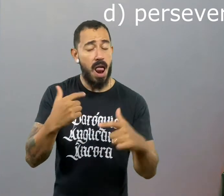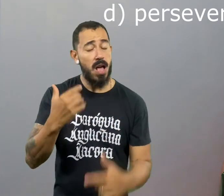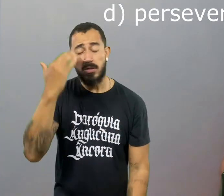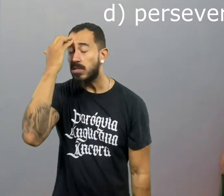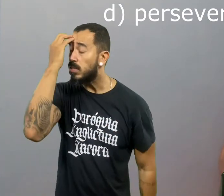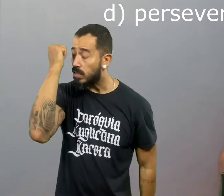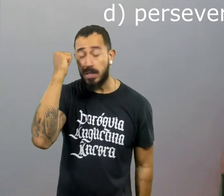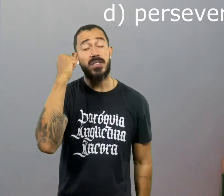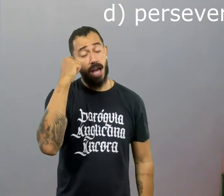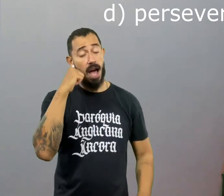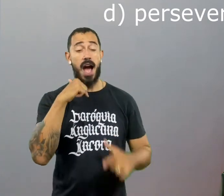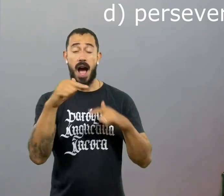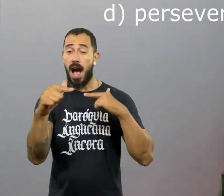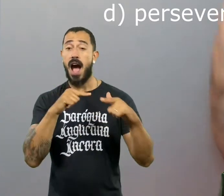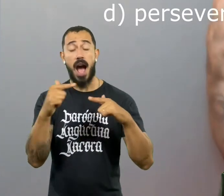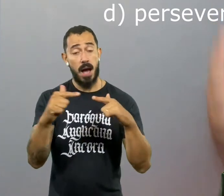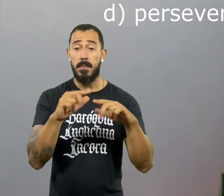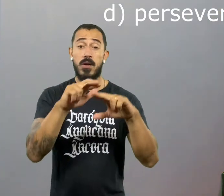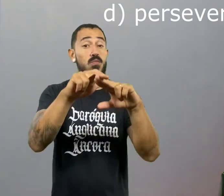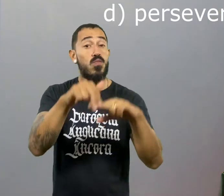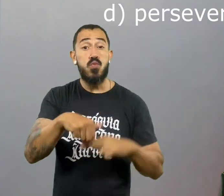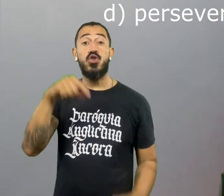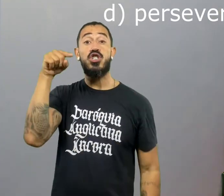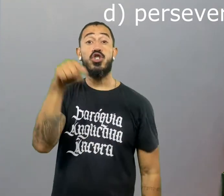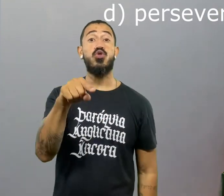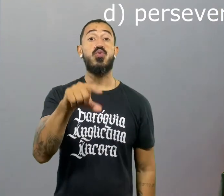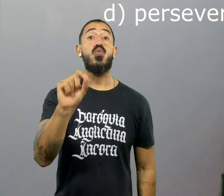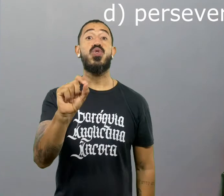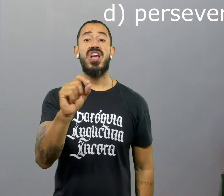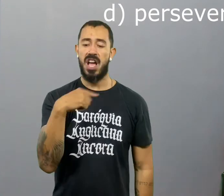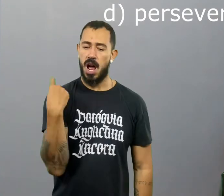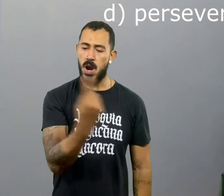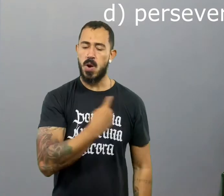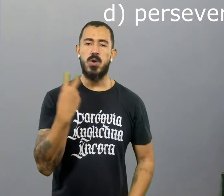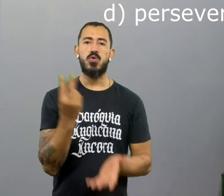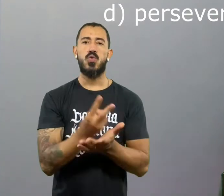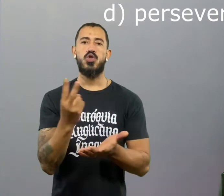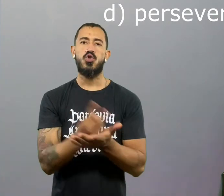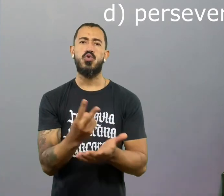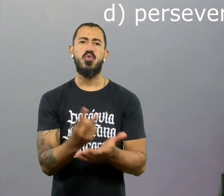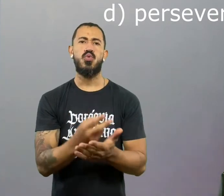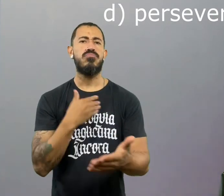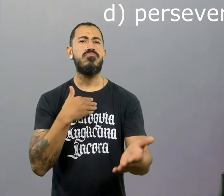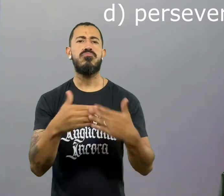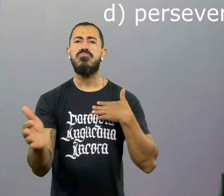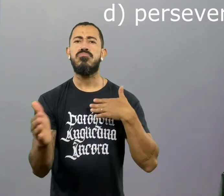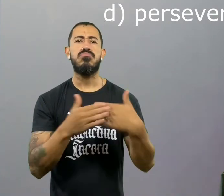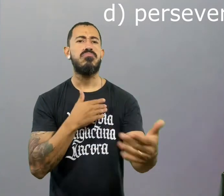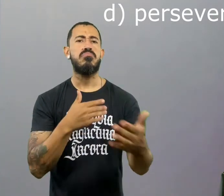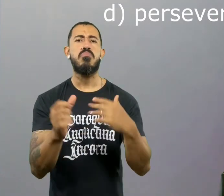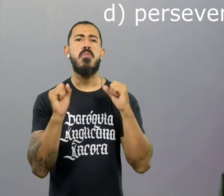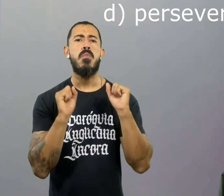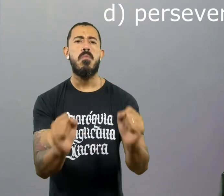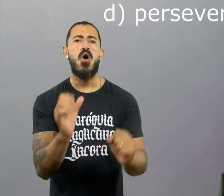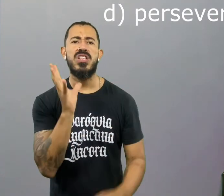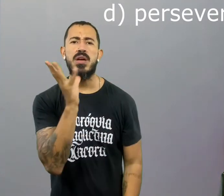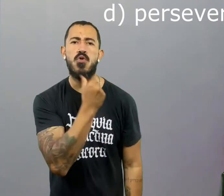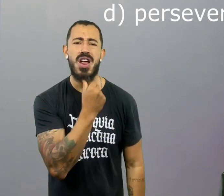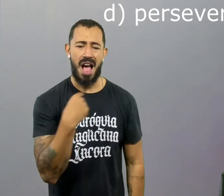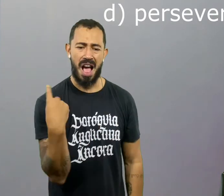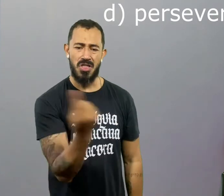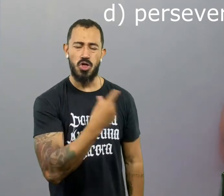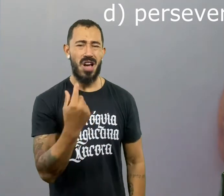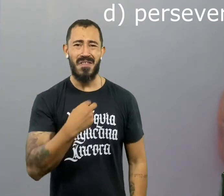trabalho que abrir uma pedra para edificar uma fundação. Mas nós vamos fazer isso. Nem que demore o que precisar. Nós não